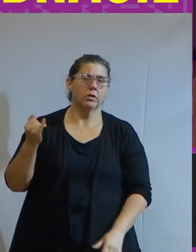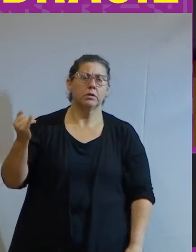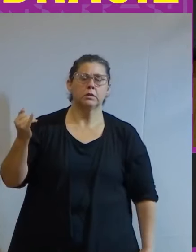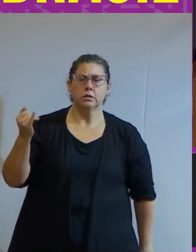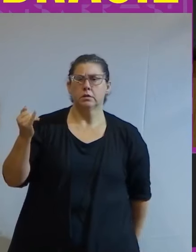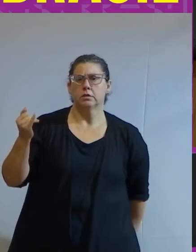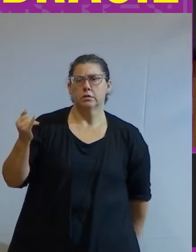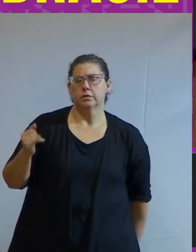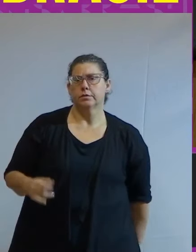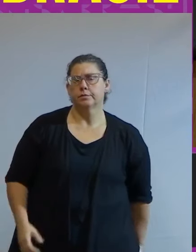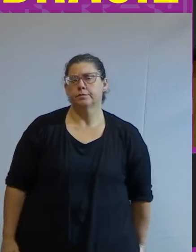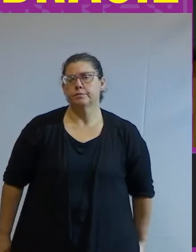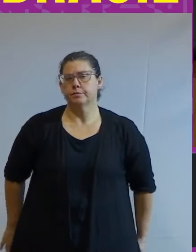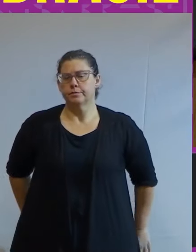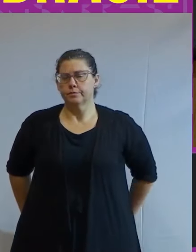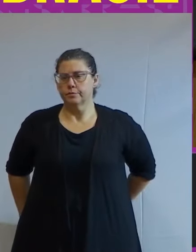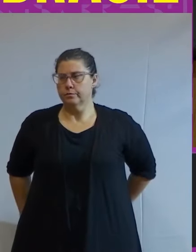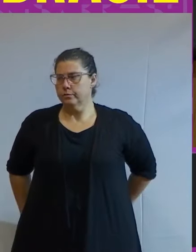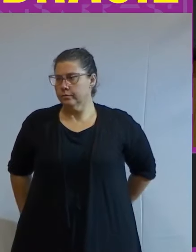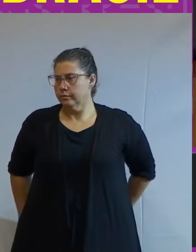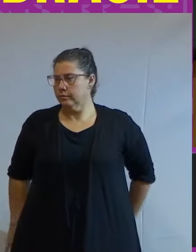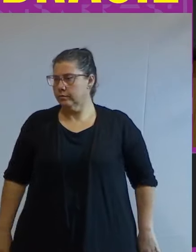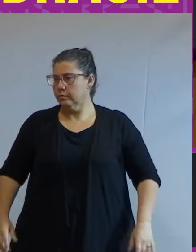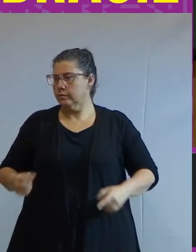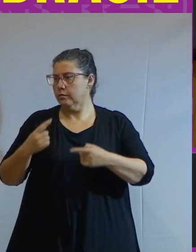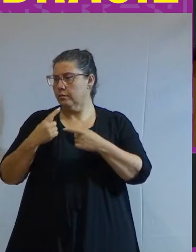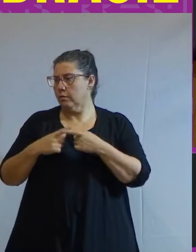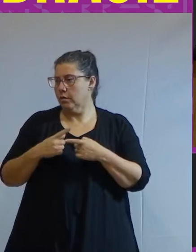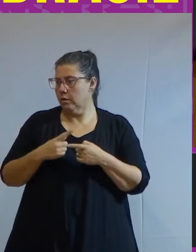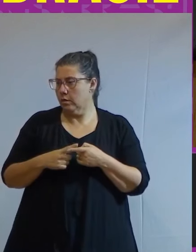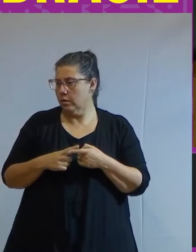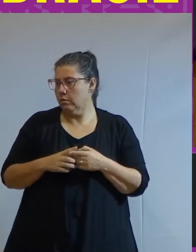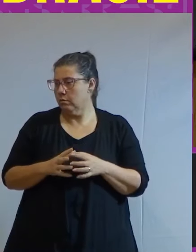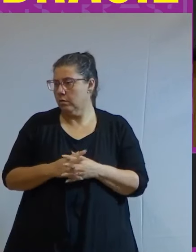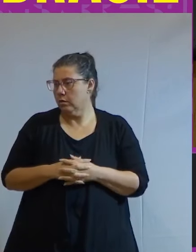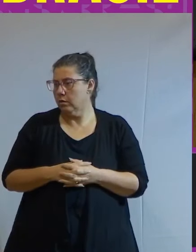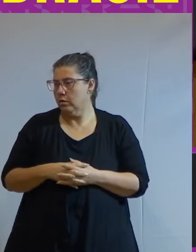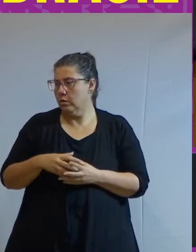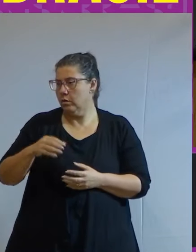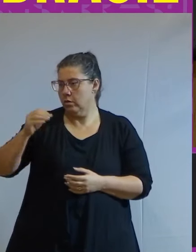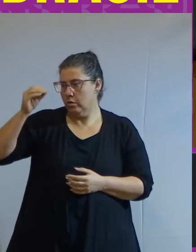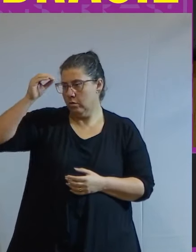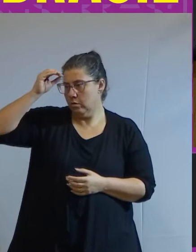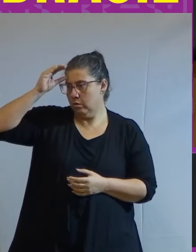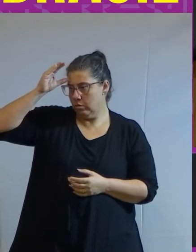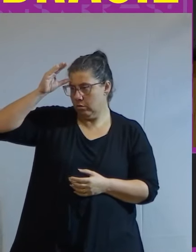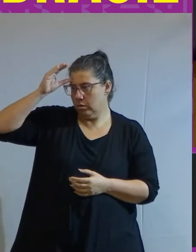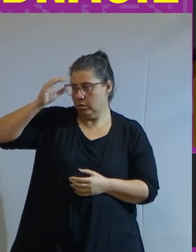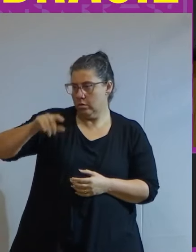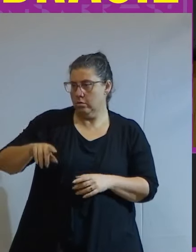agente civilizatório porque o conhecimento é